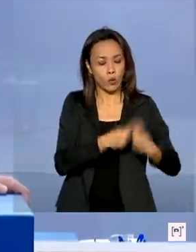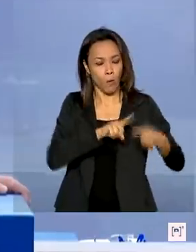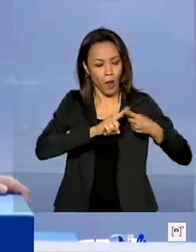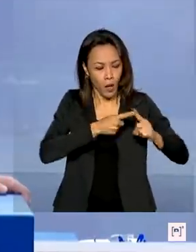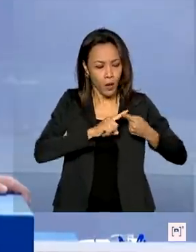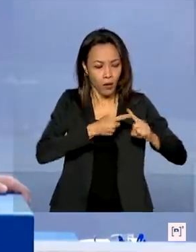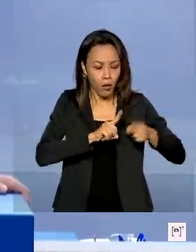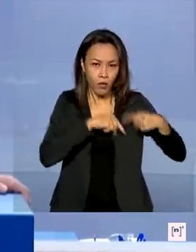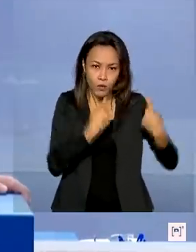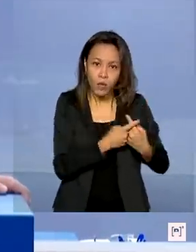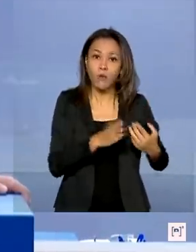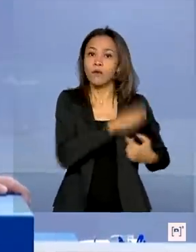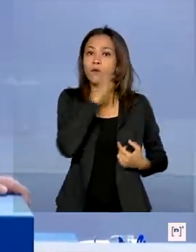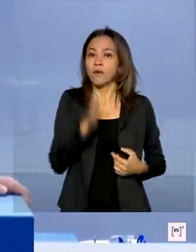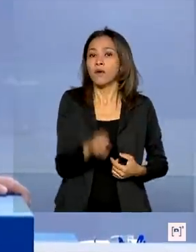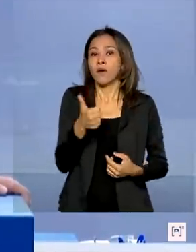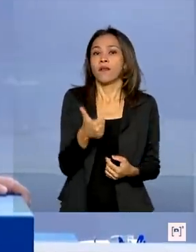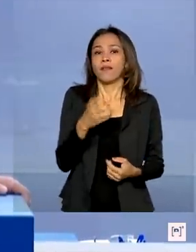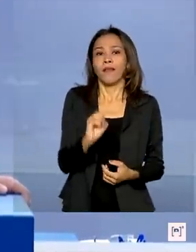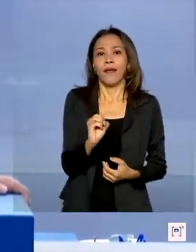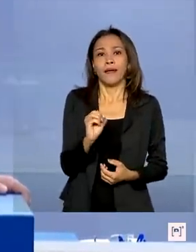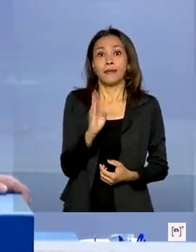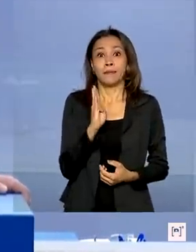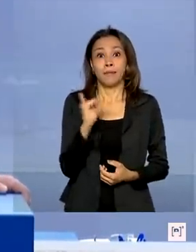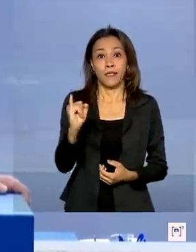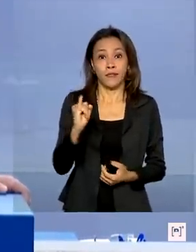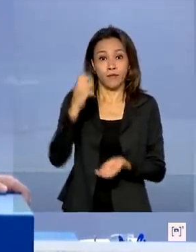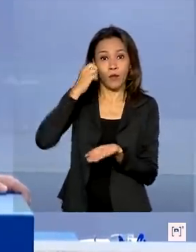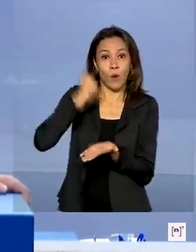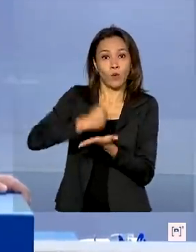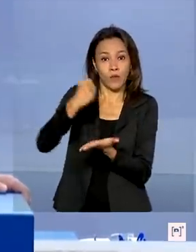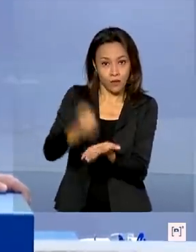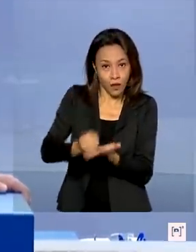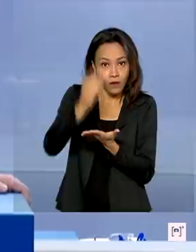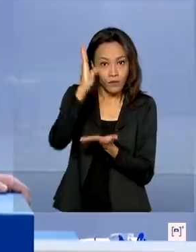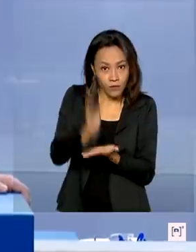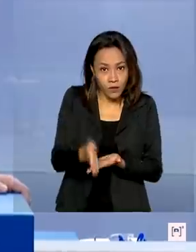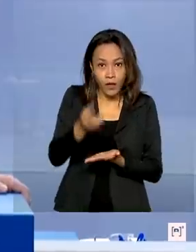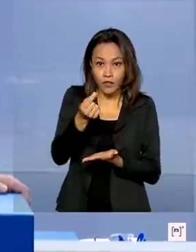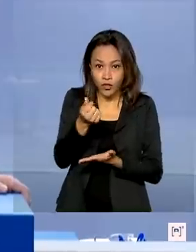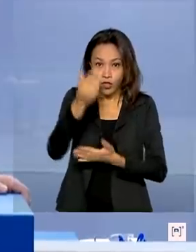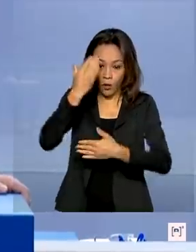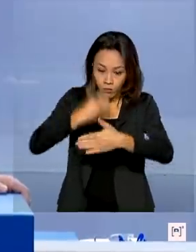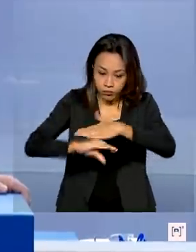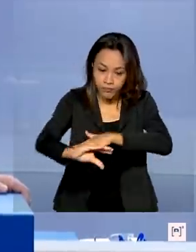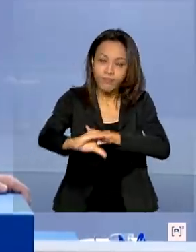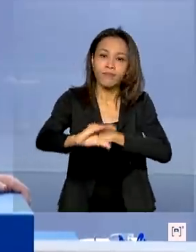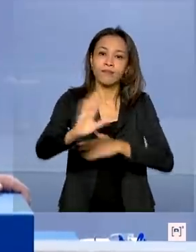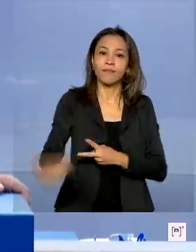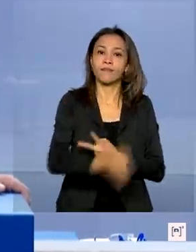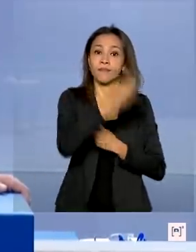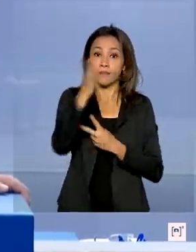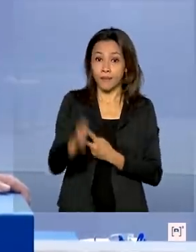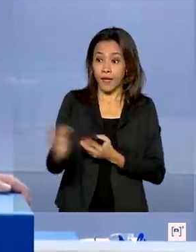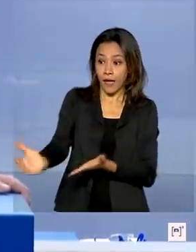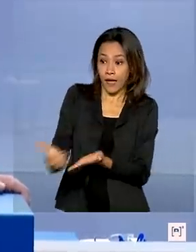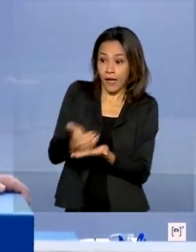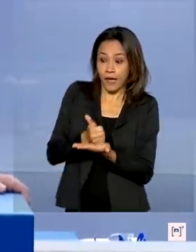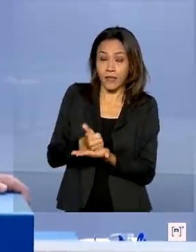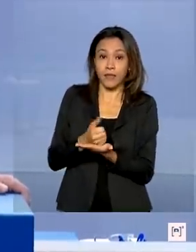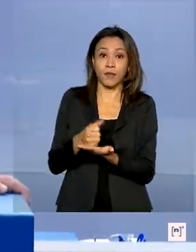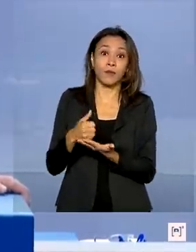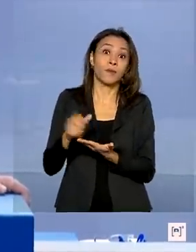depois de contratar 10 bilhões de reais de investimento, depois de arrecadar 3,5 de